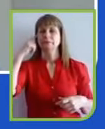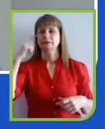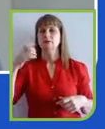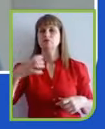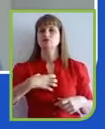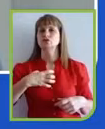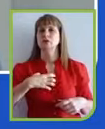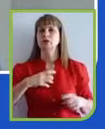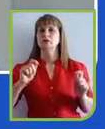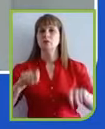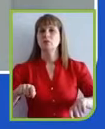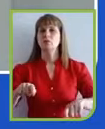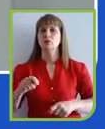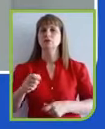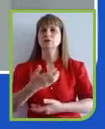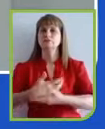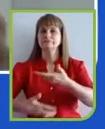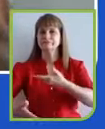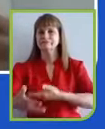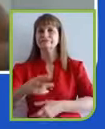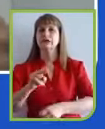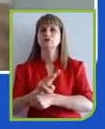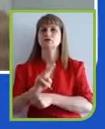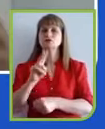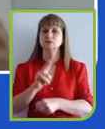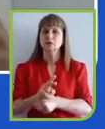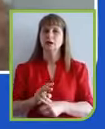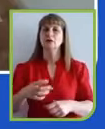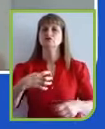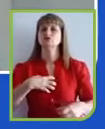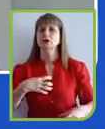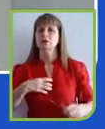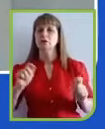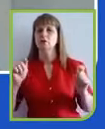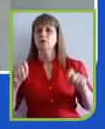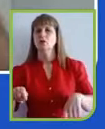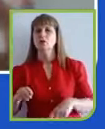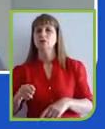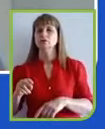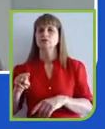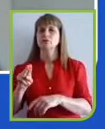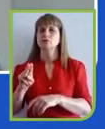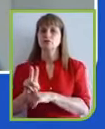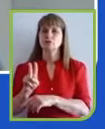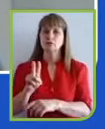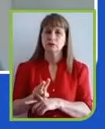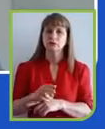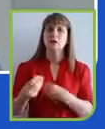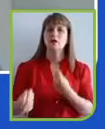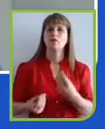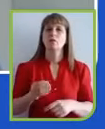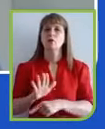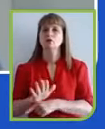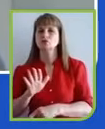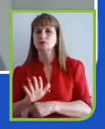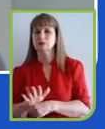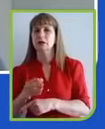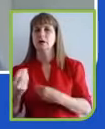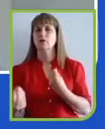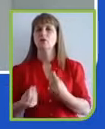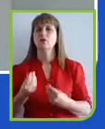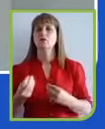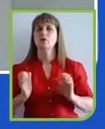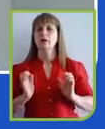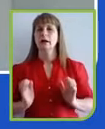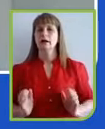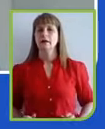essa forma de pensar é como discutir mais ou menos qual é a ética empresarial, qual é a forma da